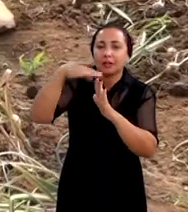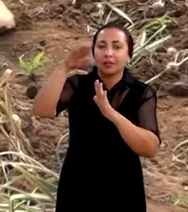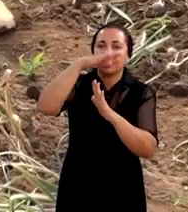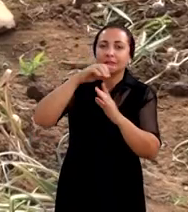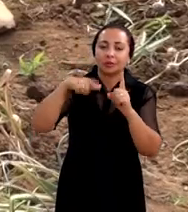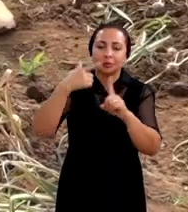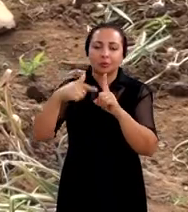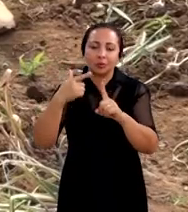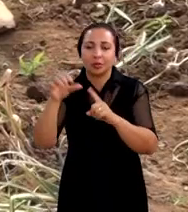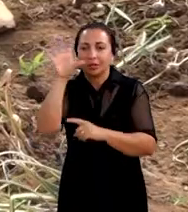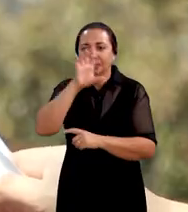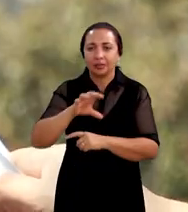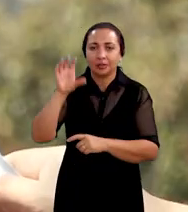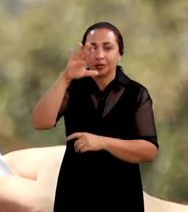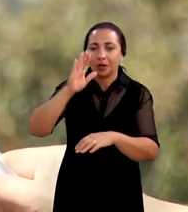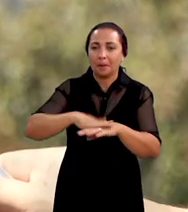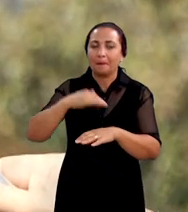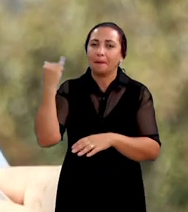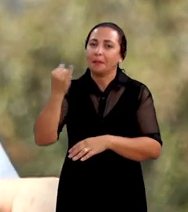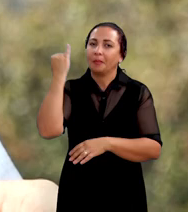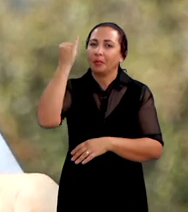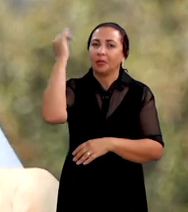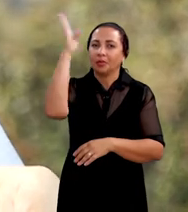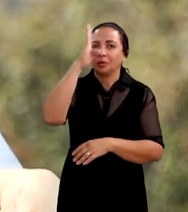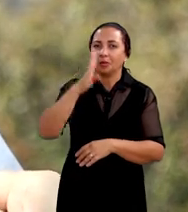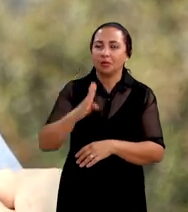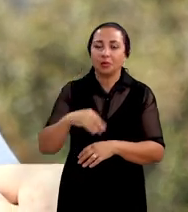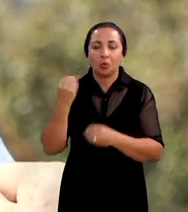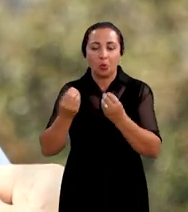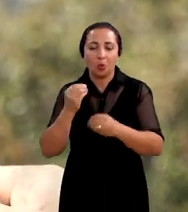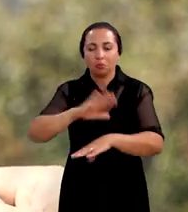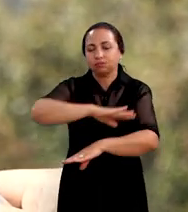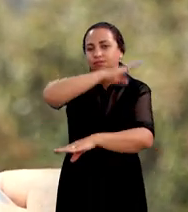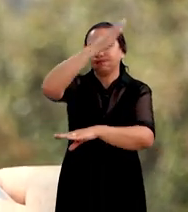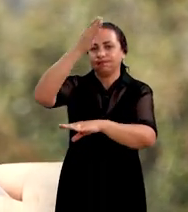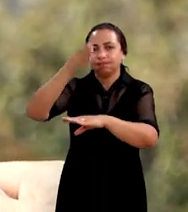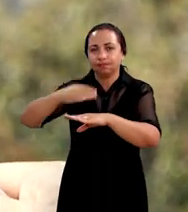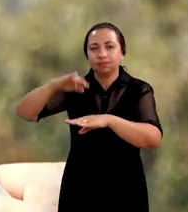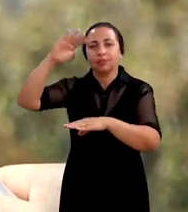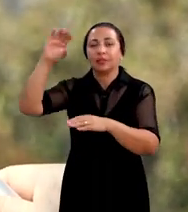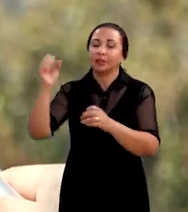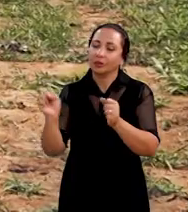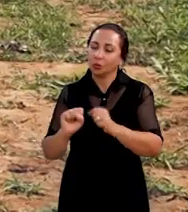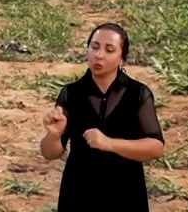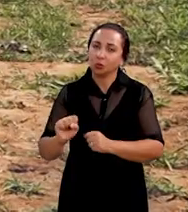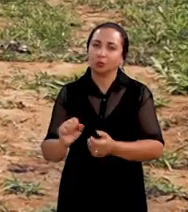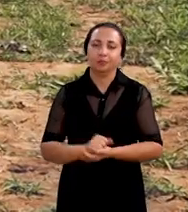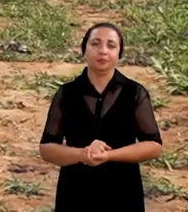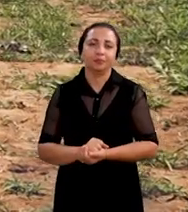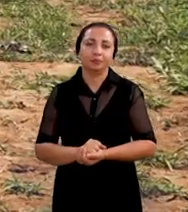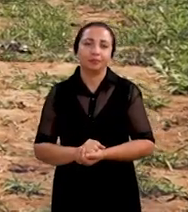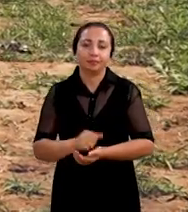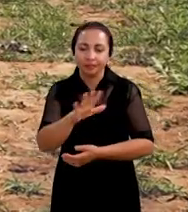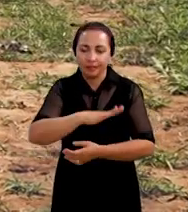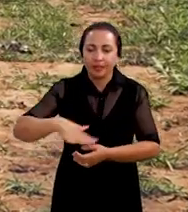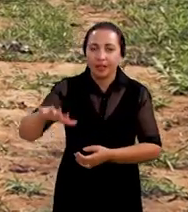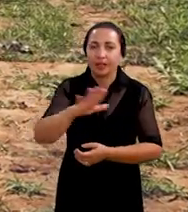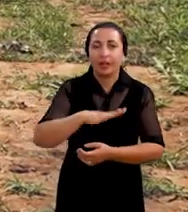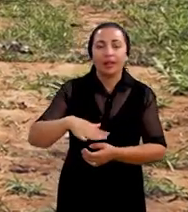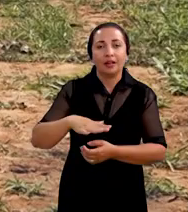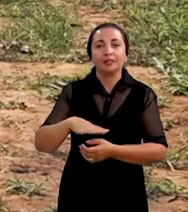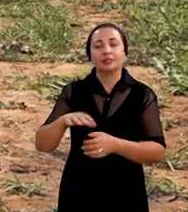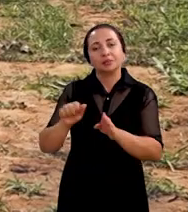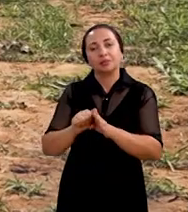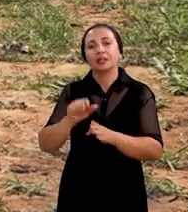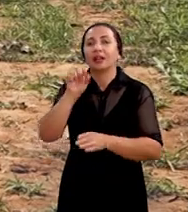de produção das regiões mais importantes do Brasil como o Cerrado como o Sul na área da SG Agro também